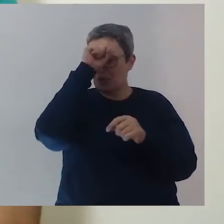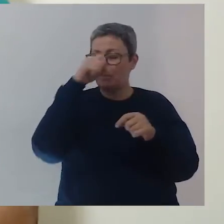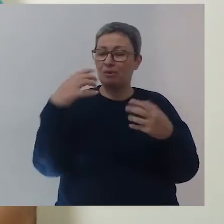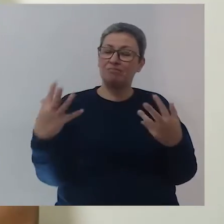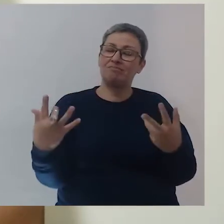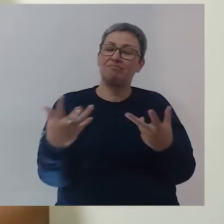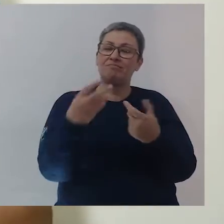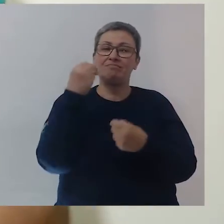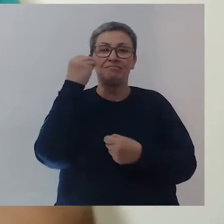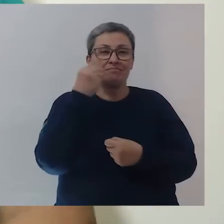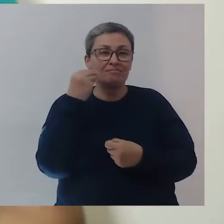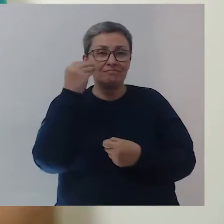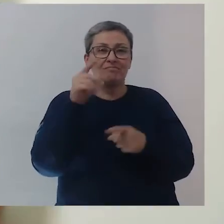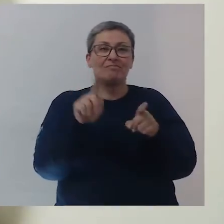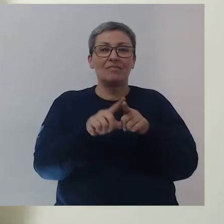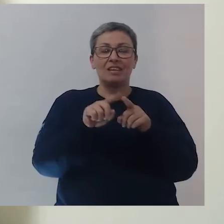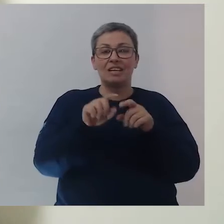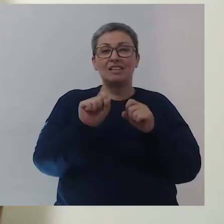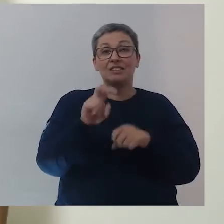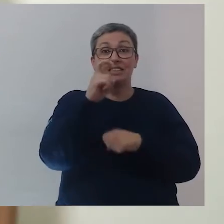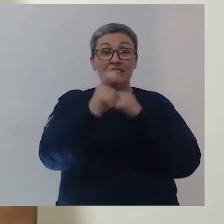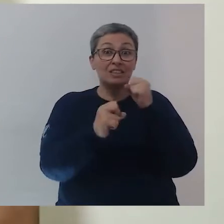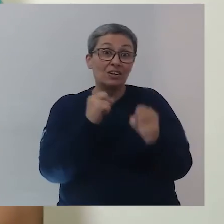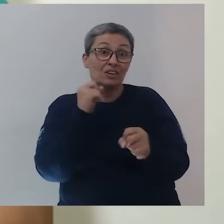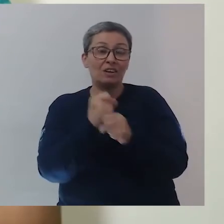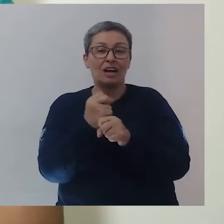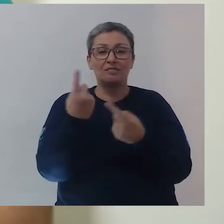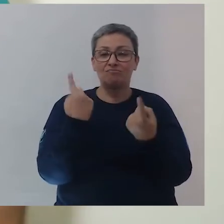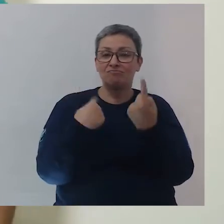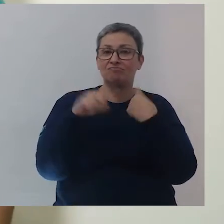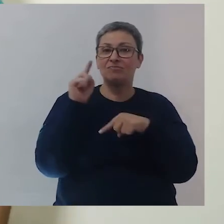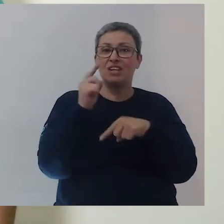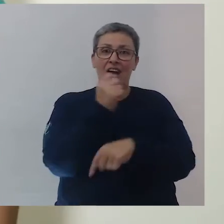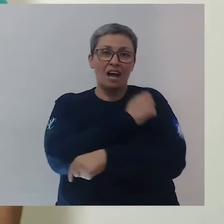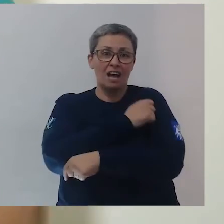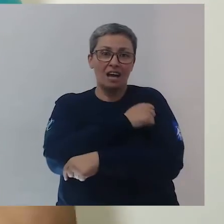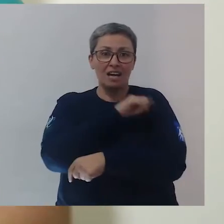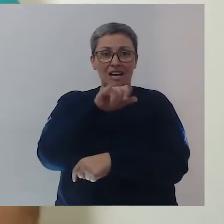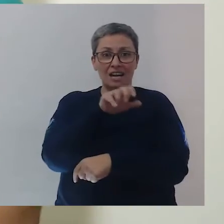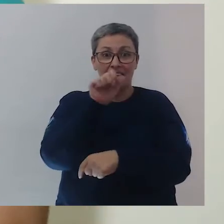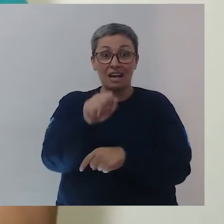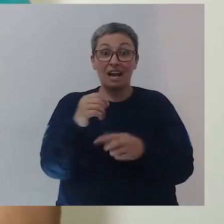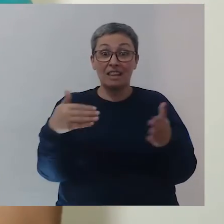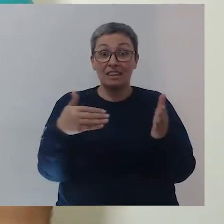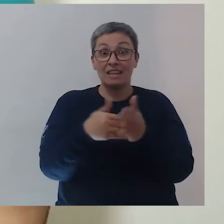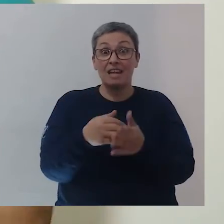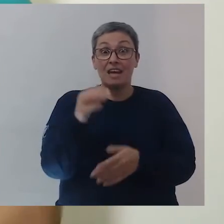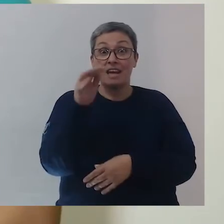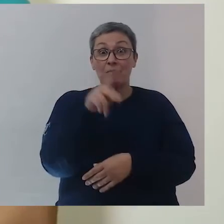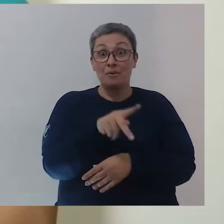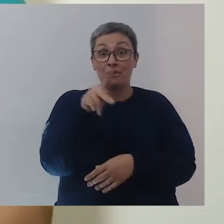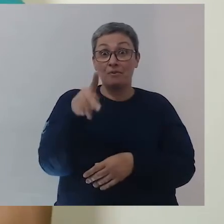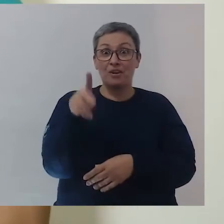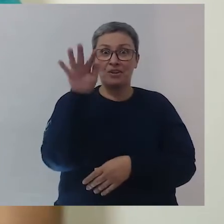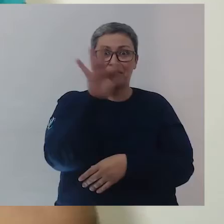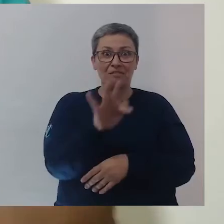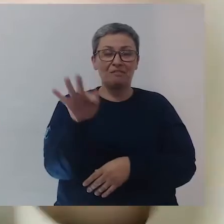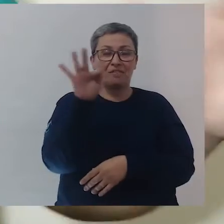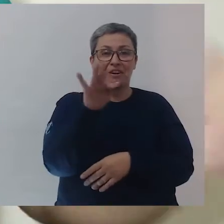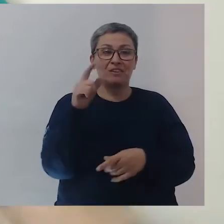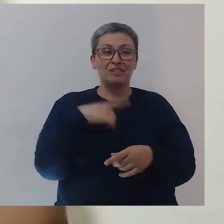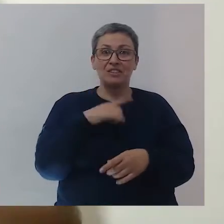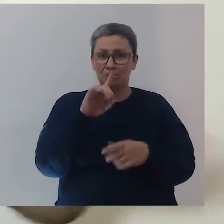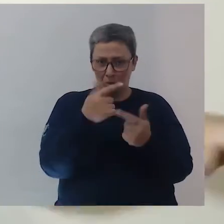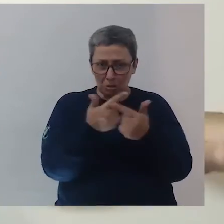incrível experiência de, em cinco anos, me transformar de um aluno do EJA a um professor universitário.